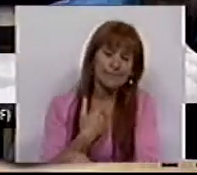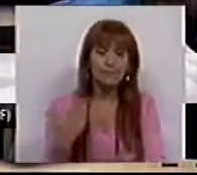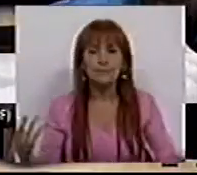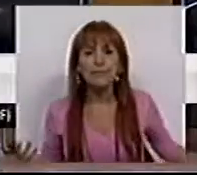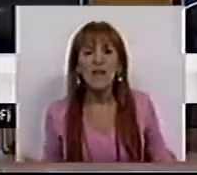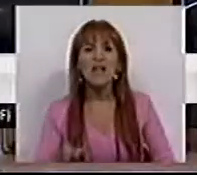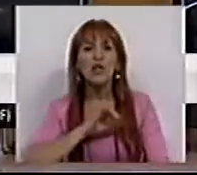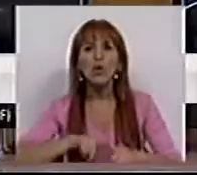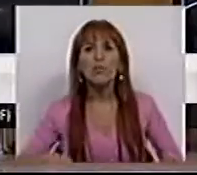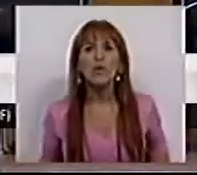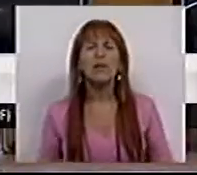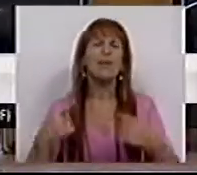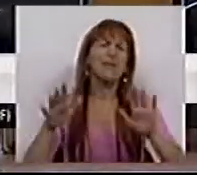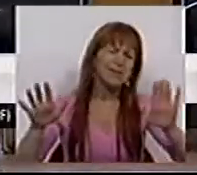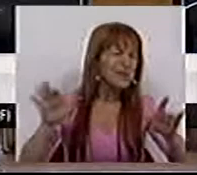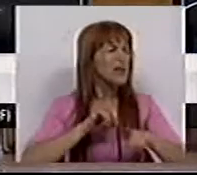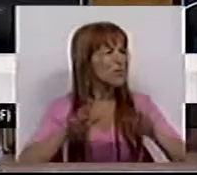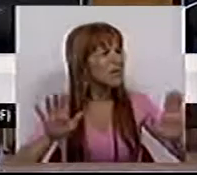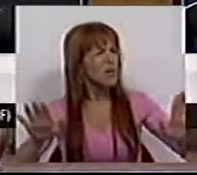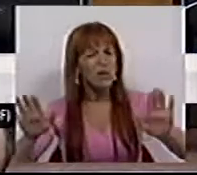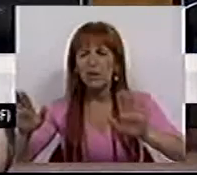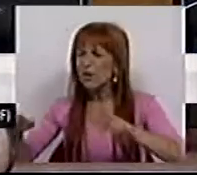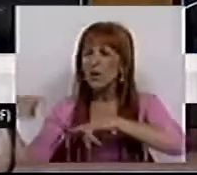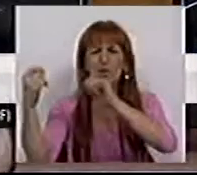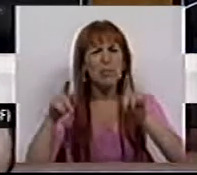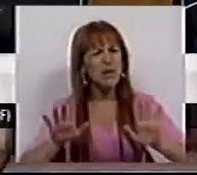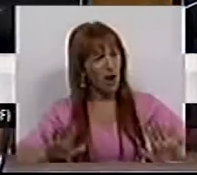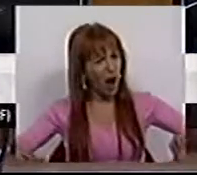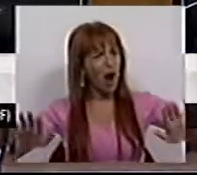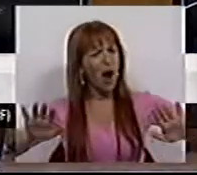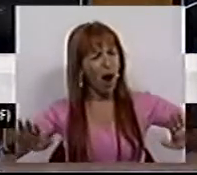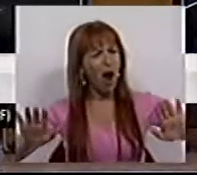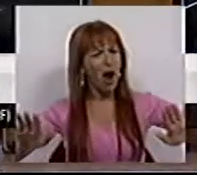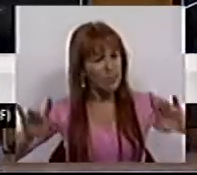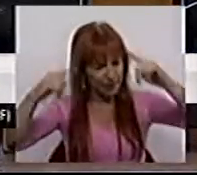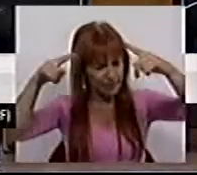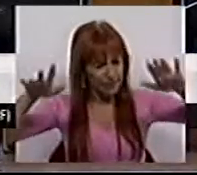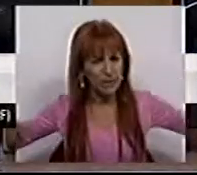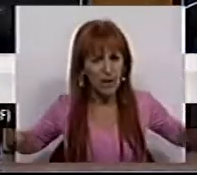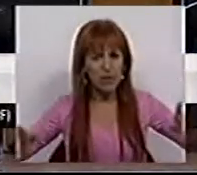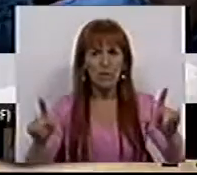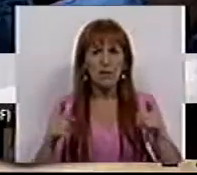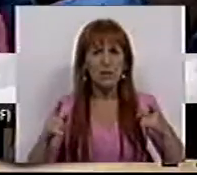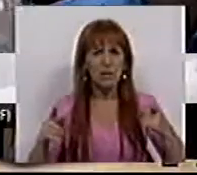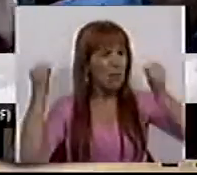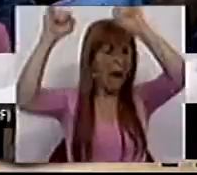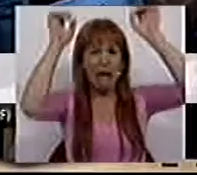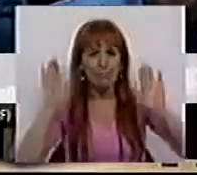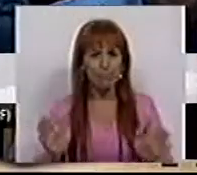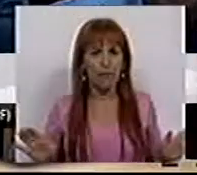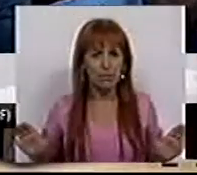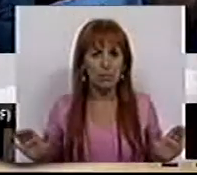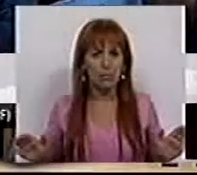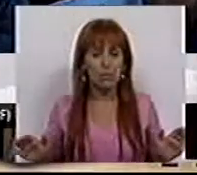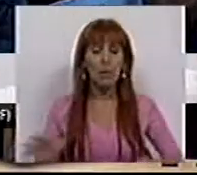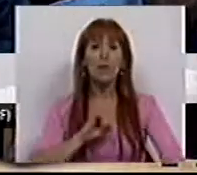Portanto, Sr. Deputado, tenham lá, ó Srs. Deputado, estamos a debater, tenham calma, tenham calma, não se enervem.